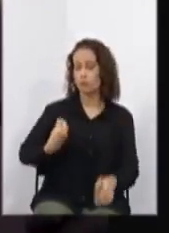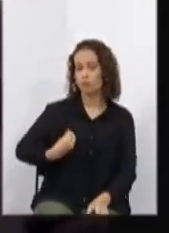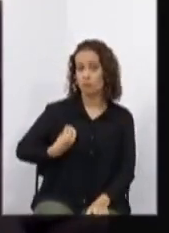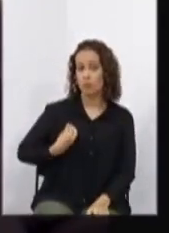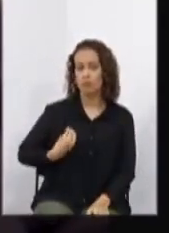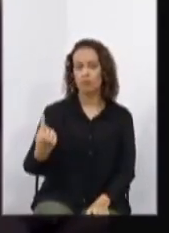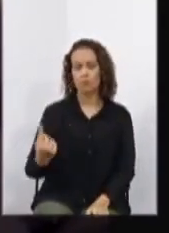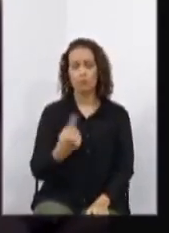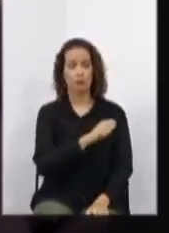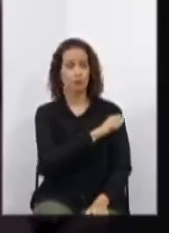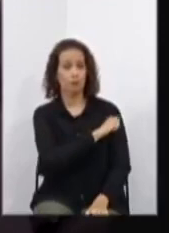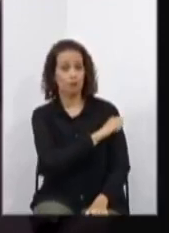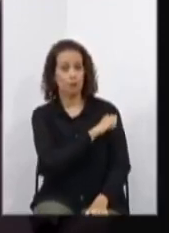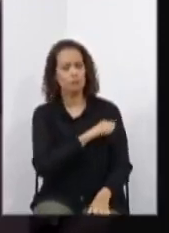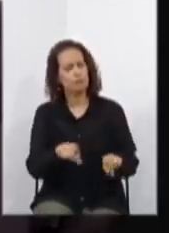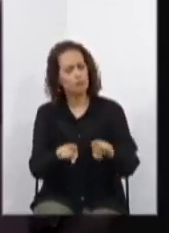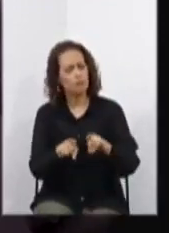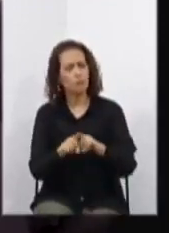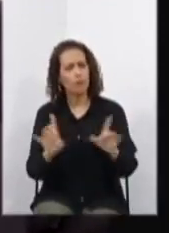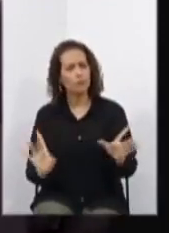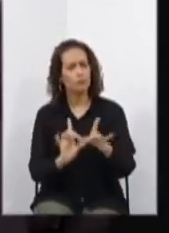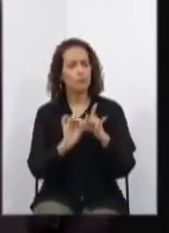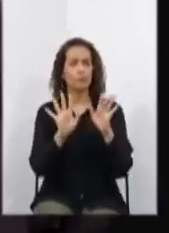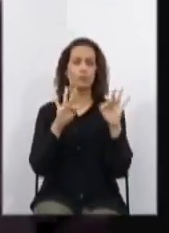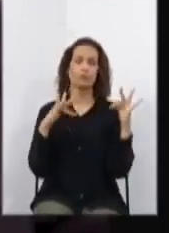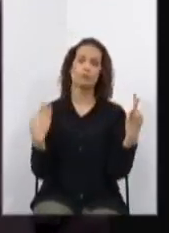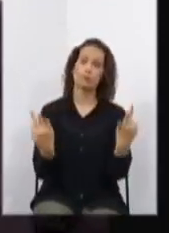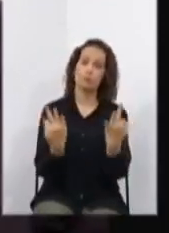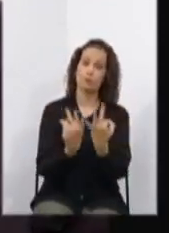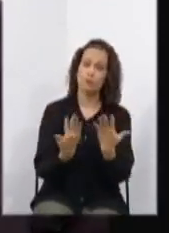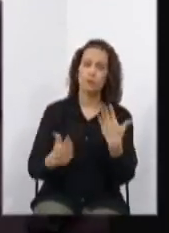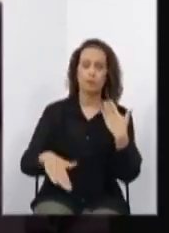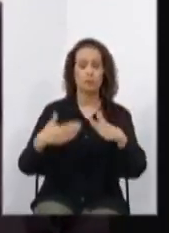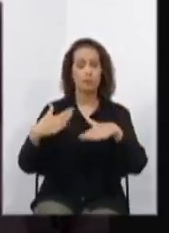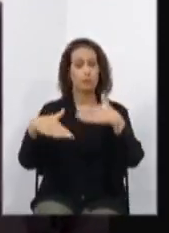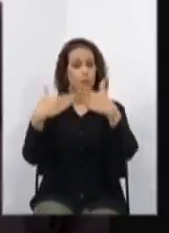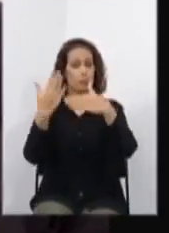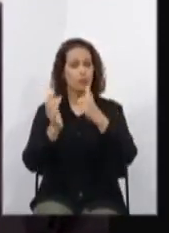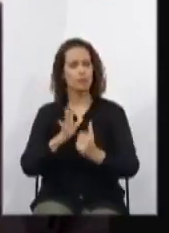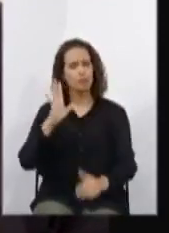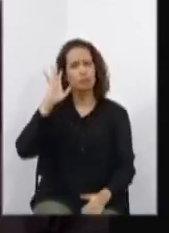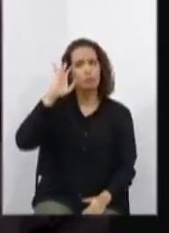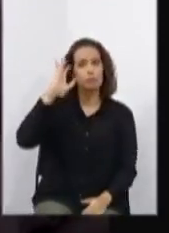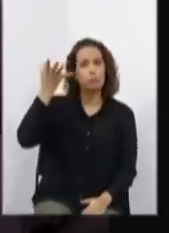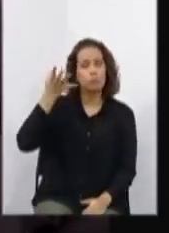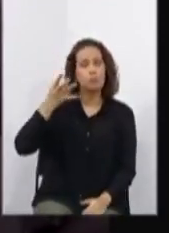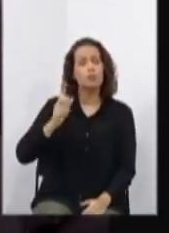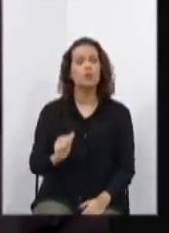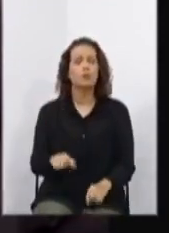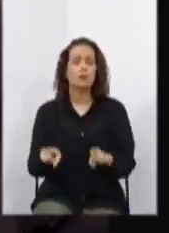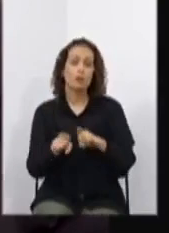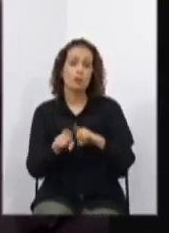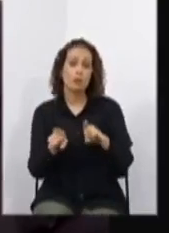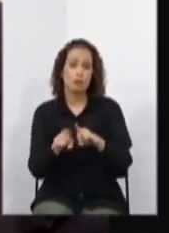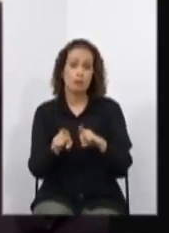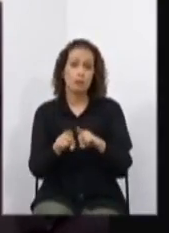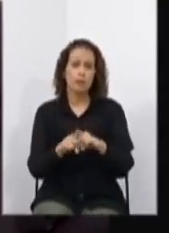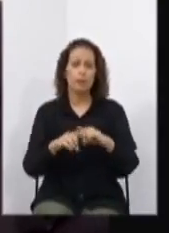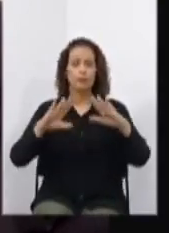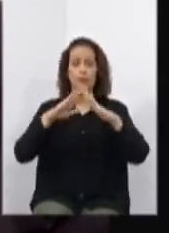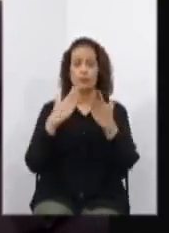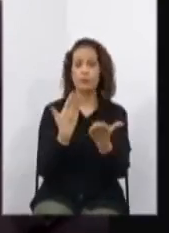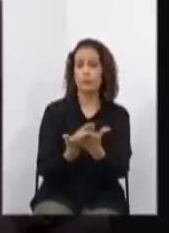e de suas famílias no processo de tomada de decisões e no funcionamento das